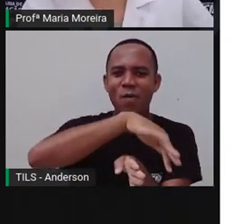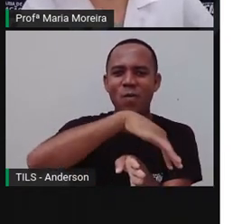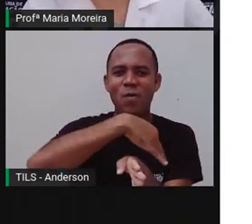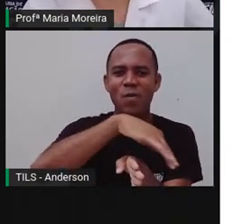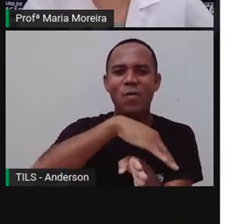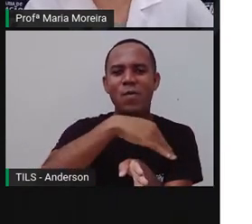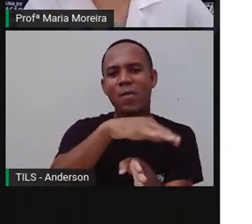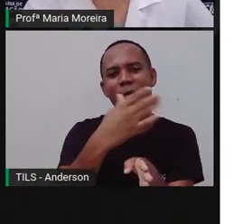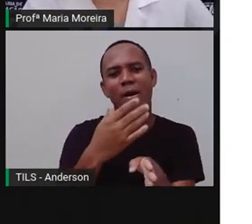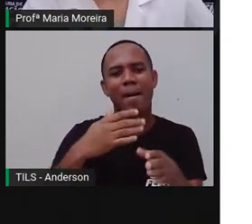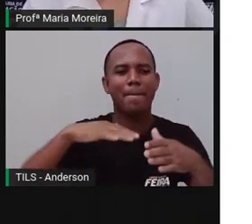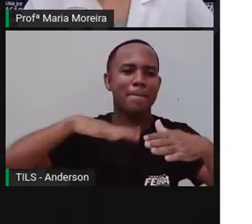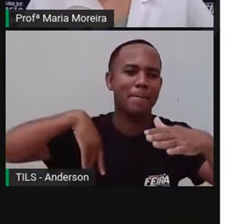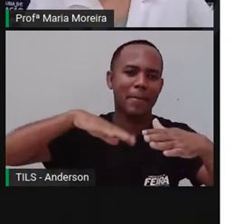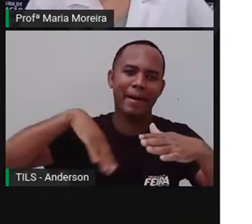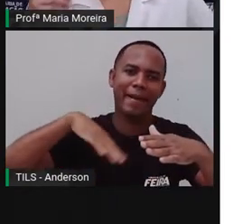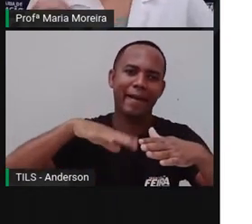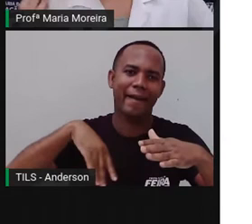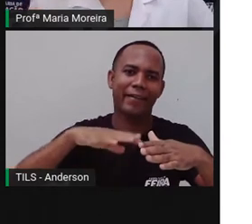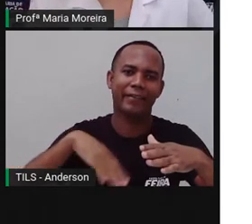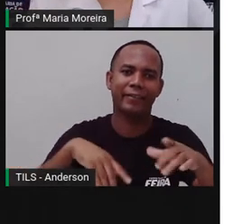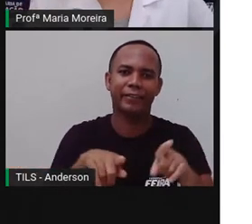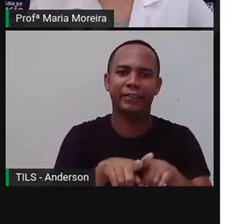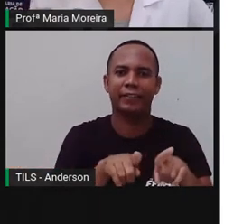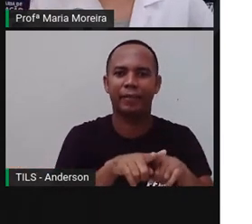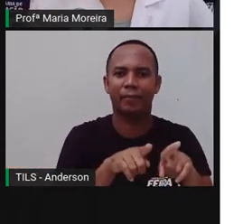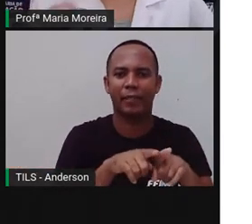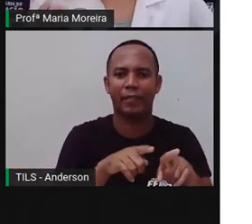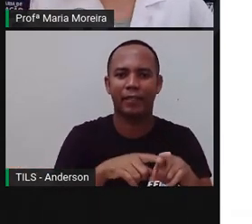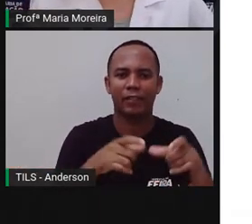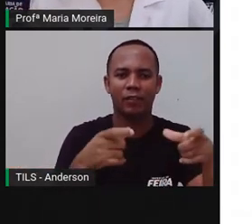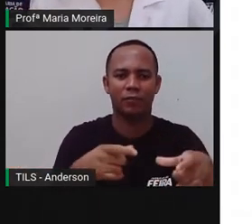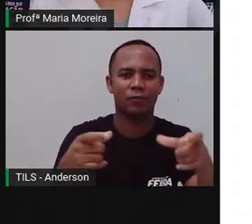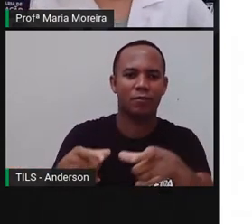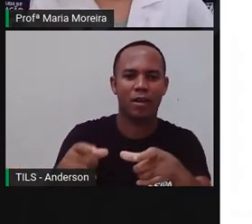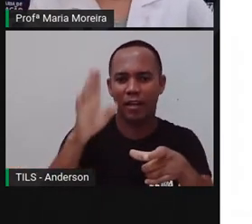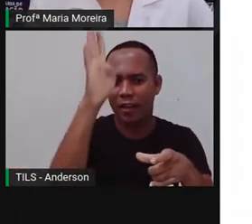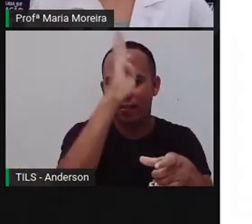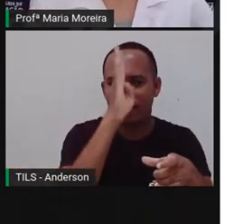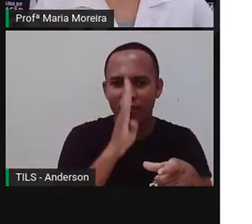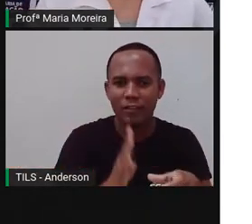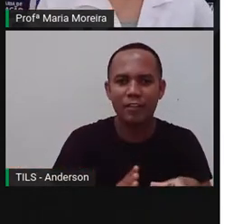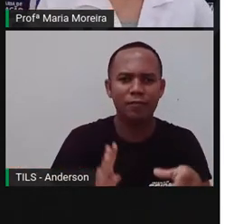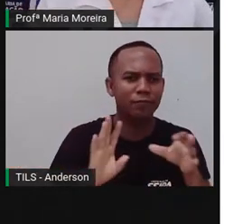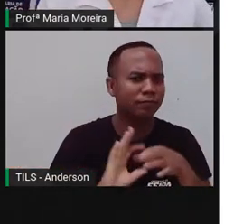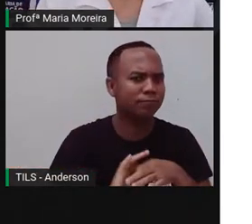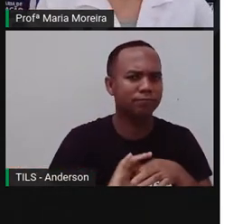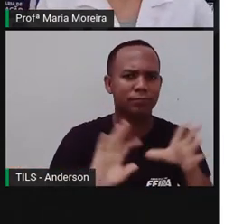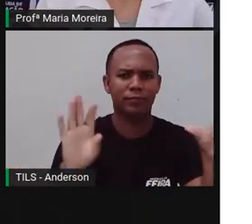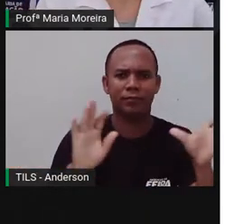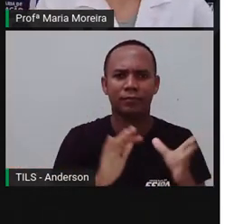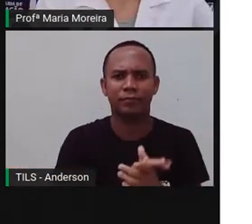de recriação, praças. Bom, também são os espaços entre prédios ou ruas, né? E,